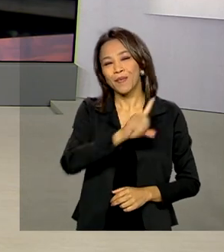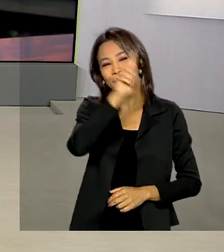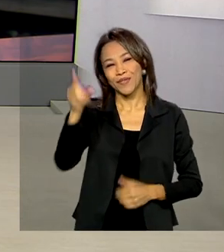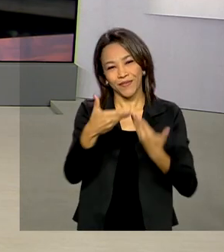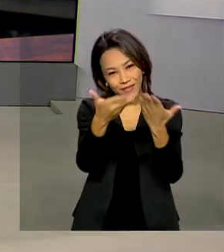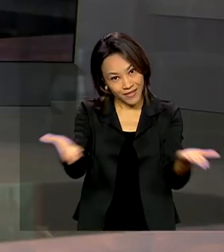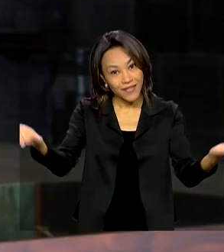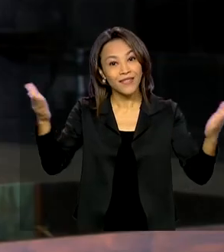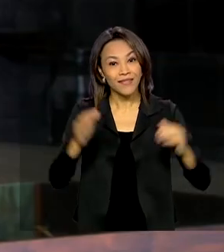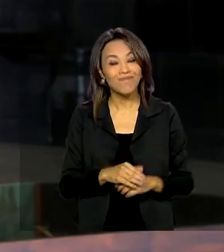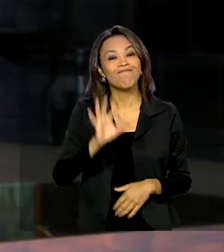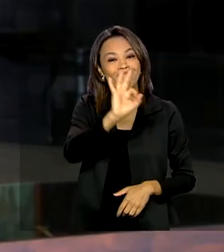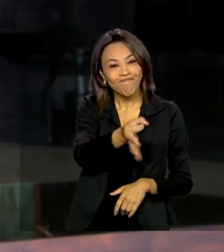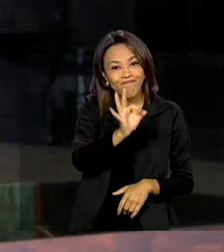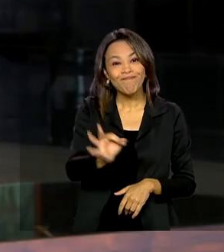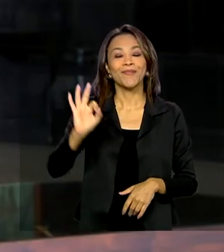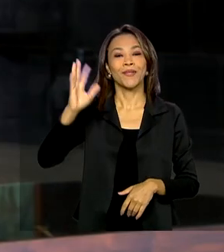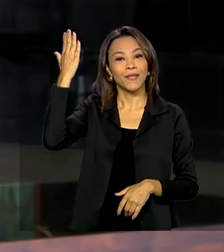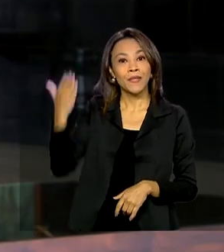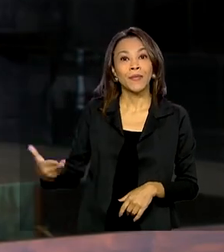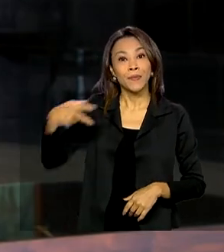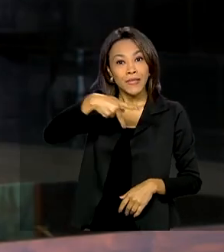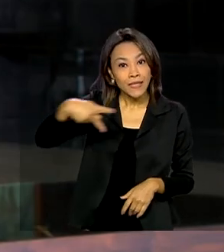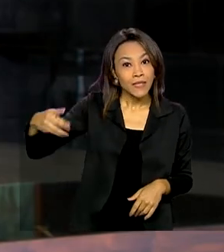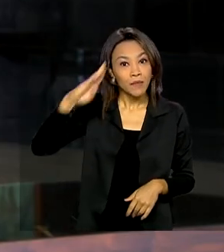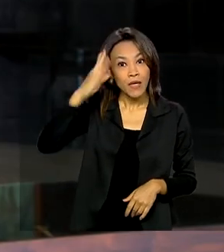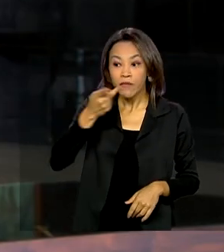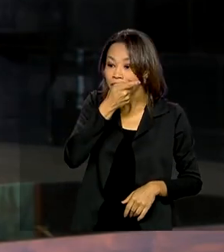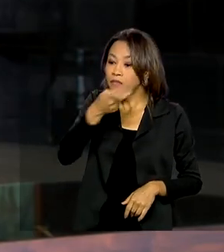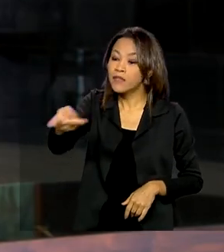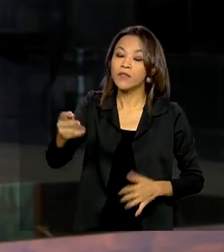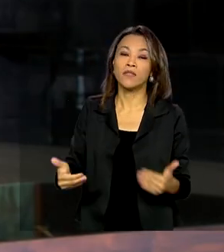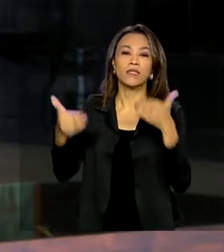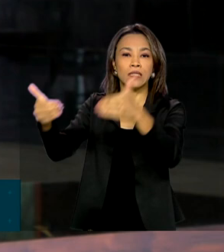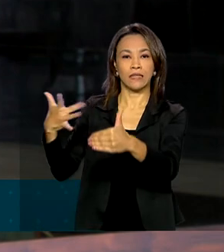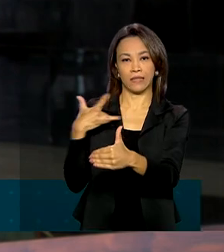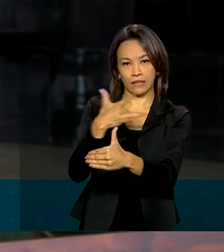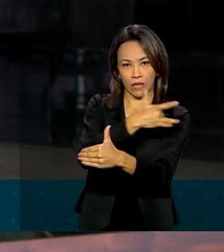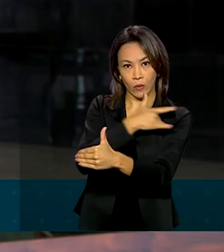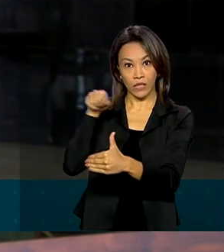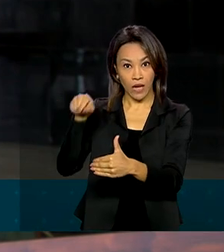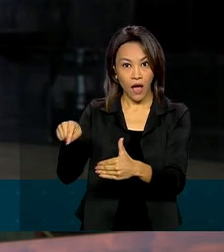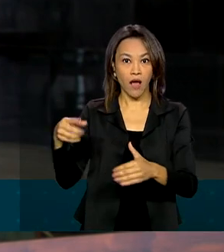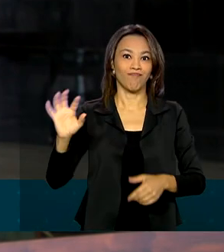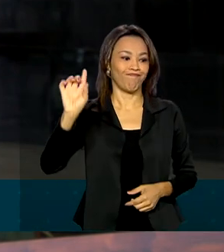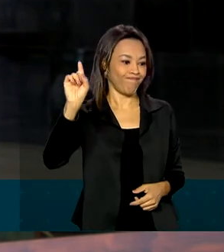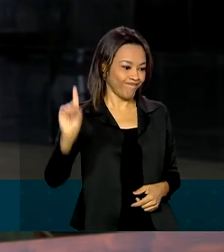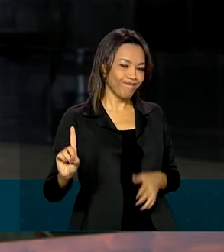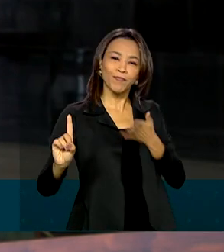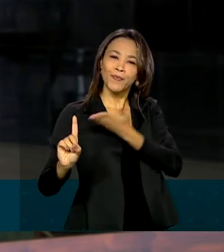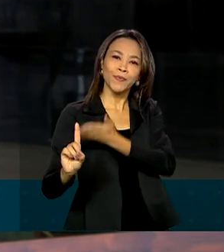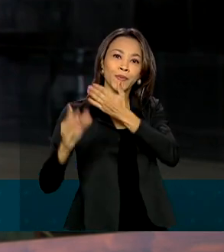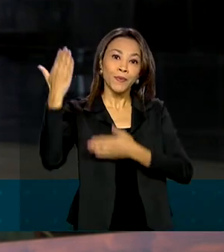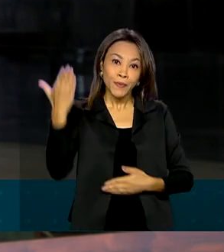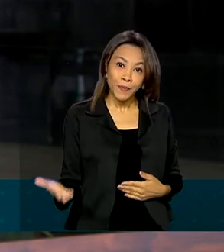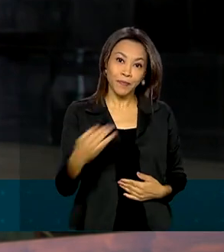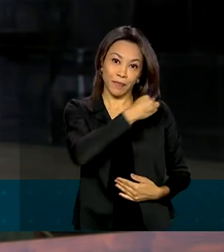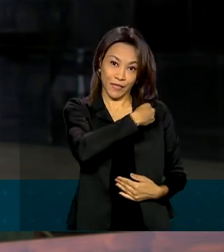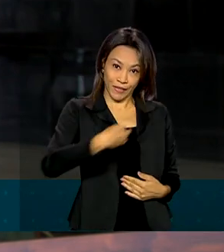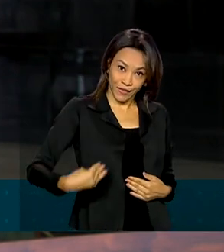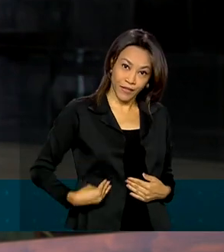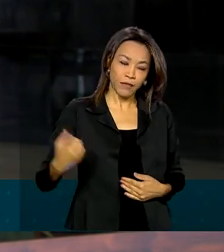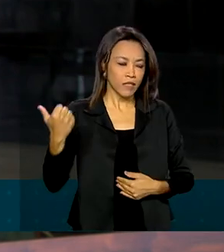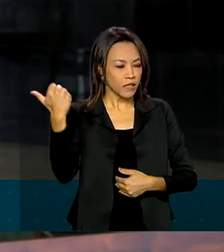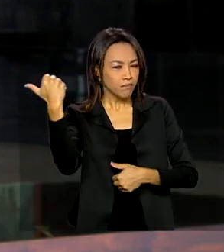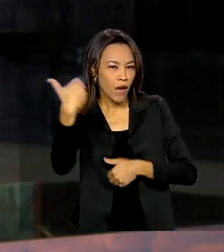dia a todos. É isso mesmo, o presidente Jair Bolsonaro foi ao Ministério da Saúde. Lá ele foi recebido pelo ministro Pazuello, que atualizou o